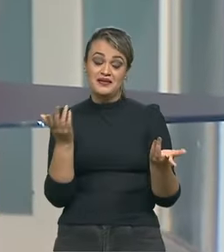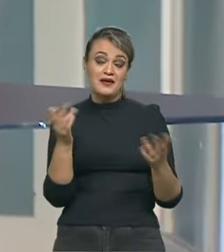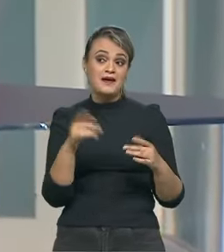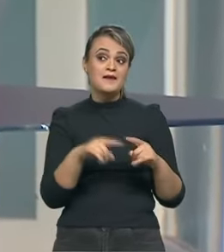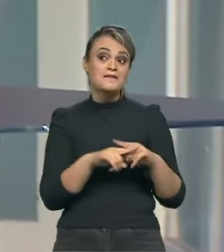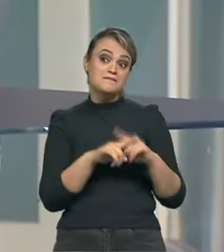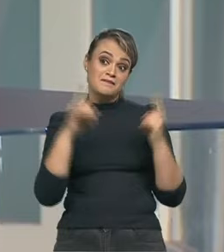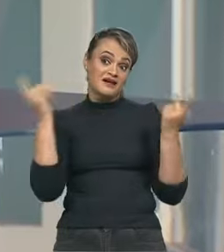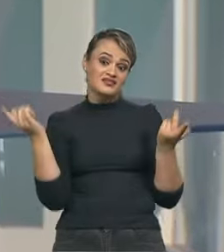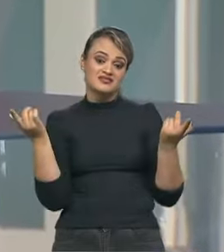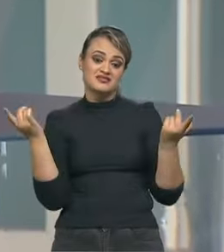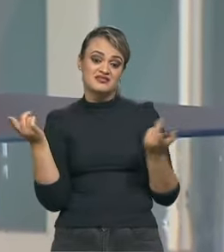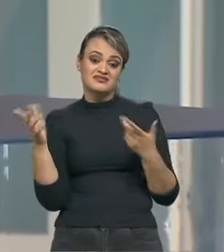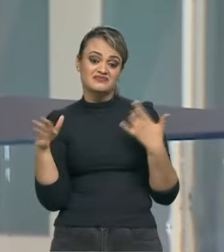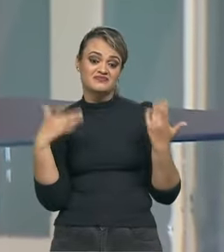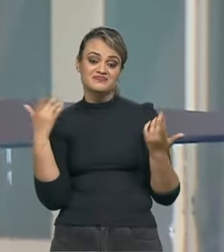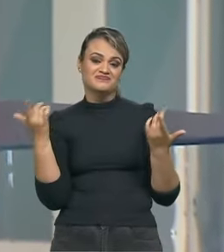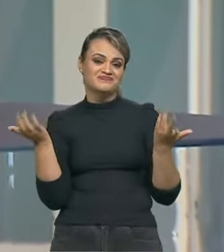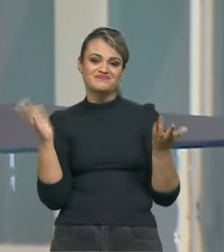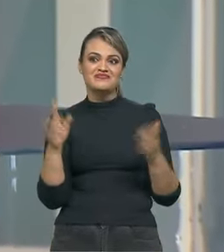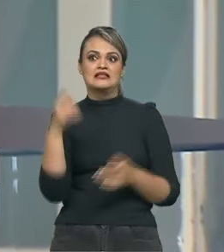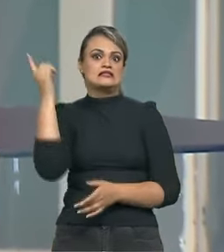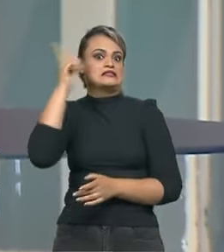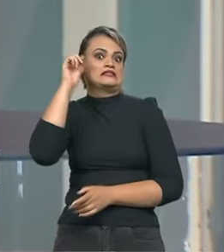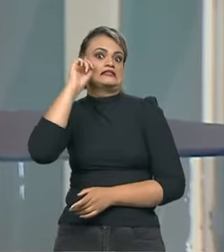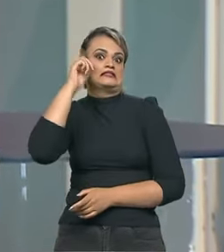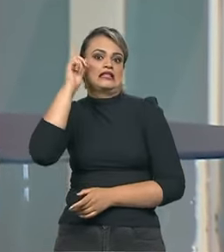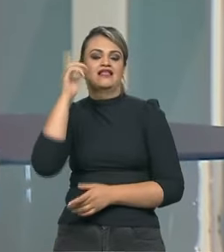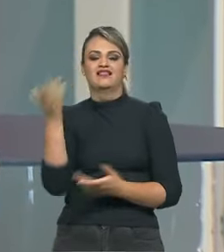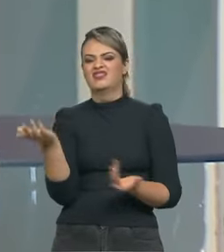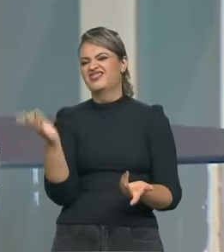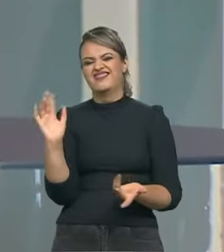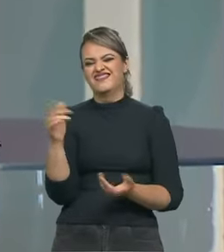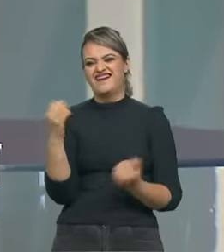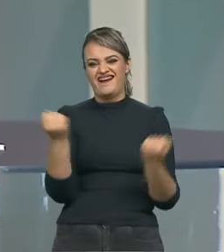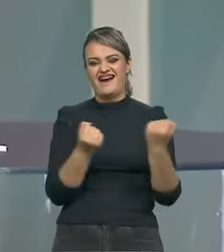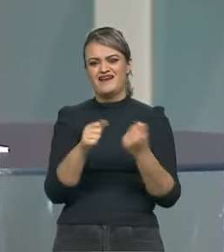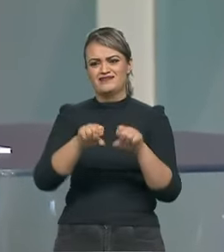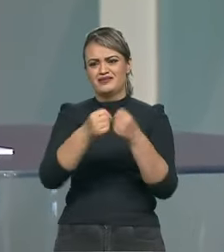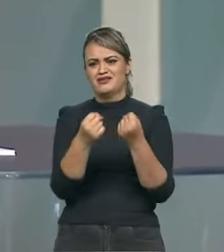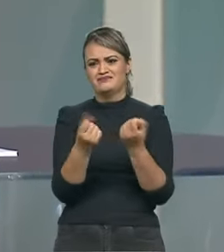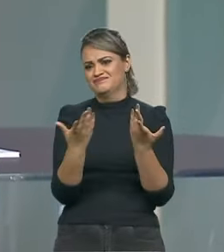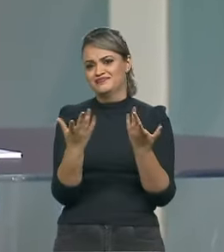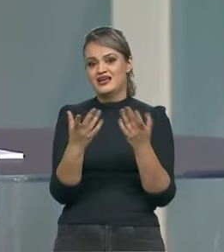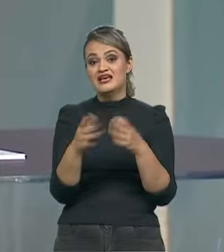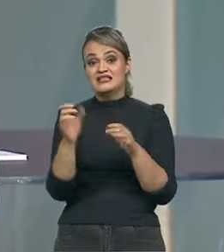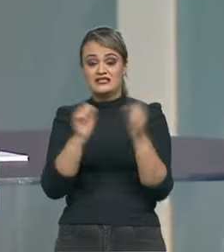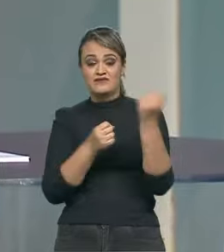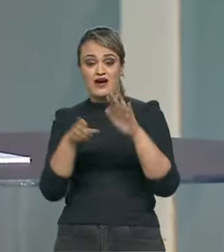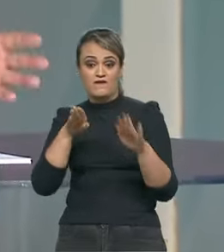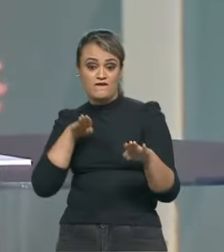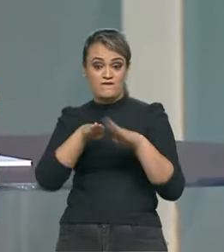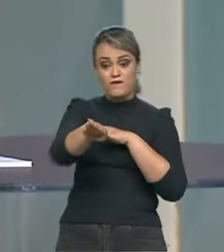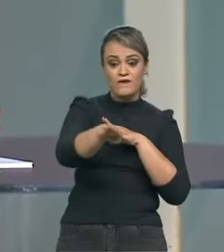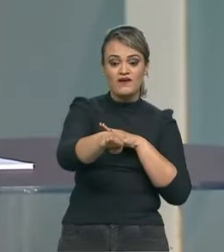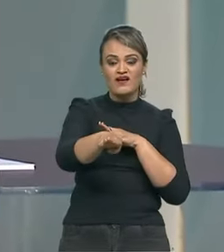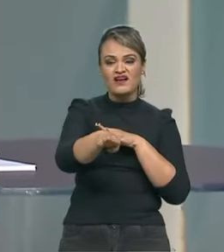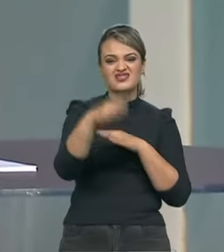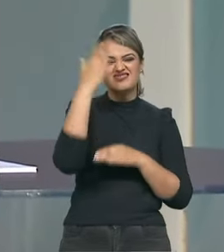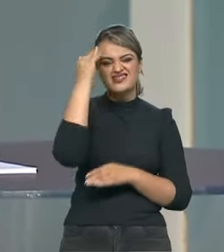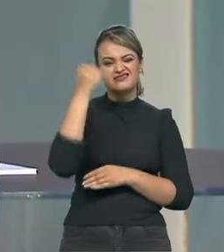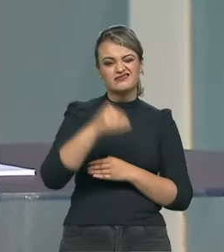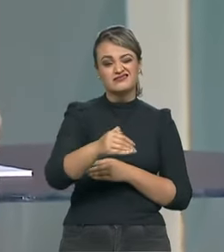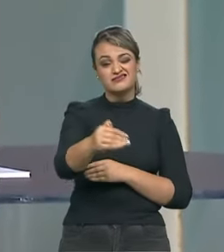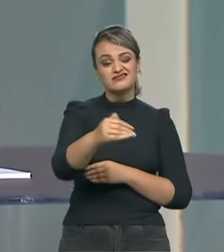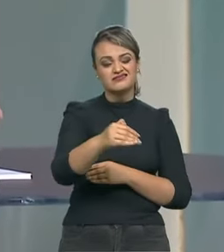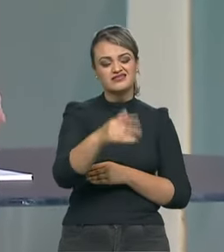Mas não existe, não acontece isso toda hora. Os carros não quebram mais. Então largou na frente, está lá. Vai ficar na frente, vai... Aí